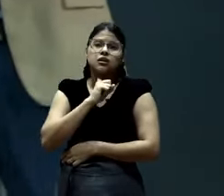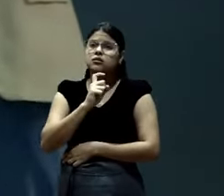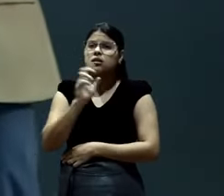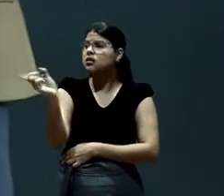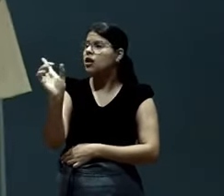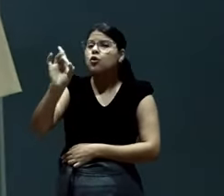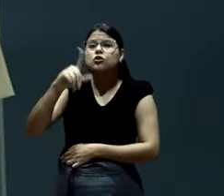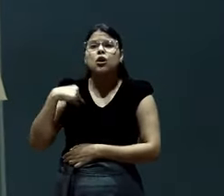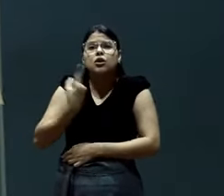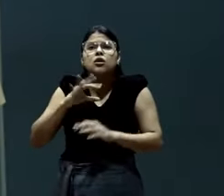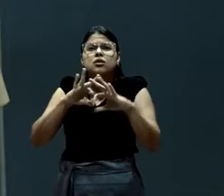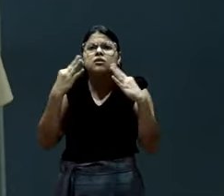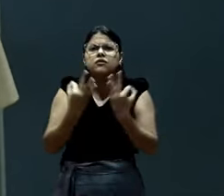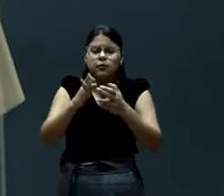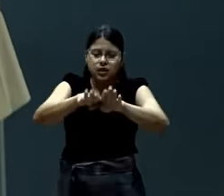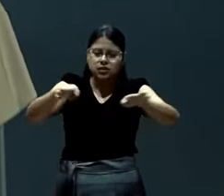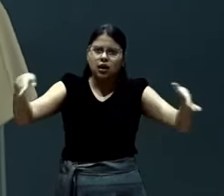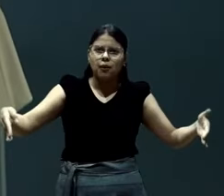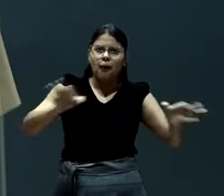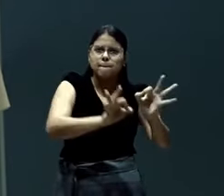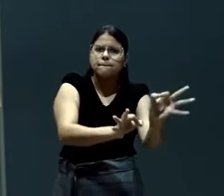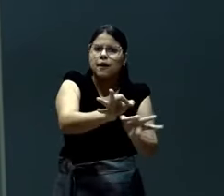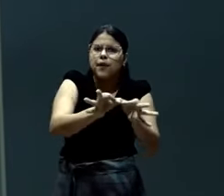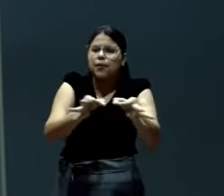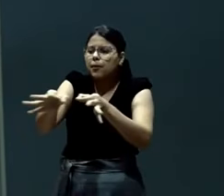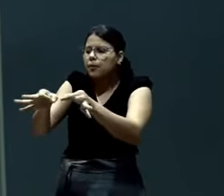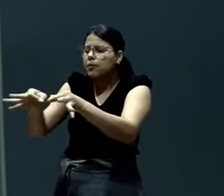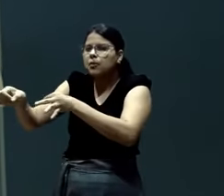quatro. Mesa bonita. Mesa posta.